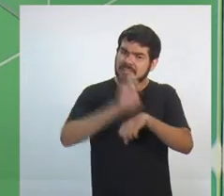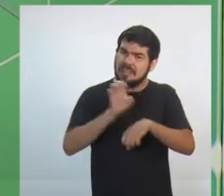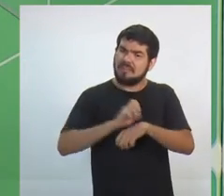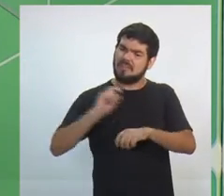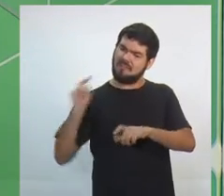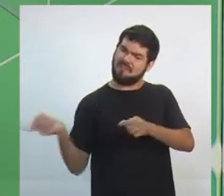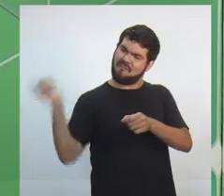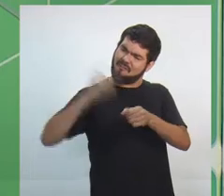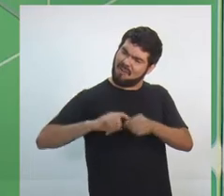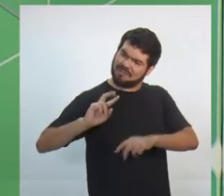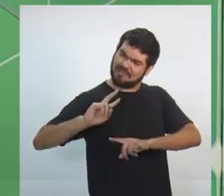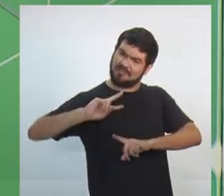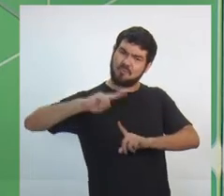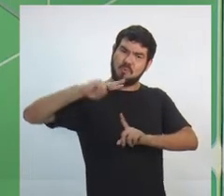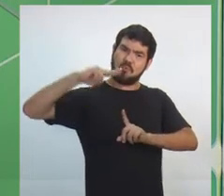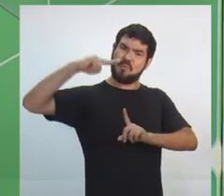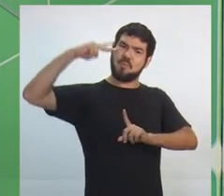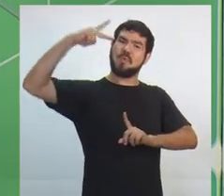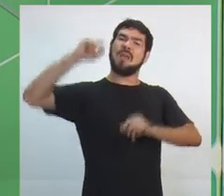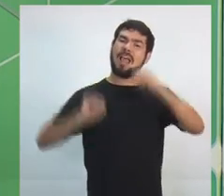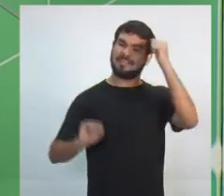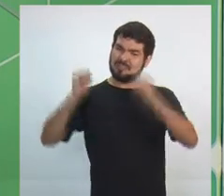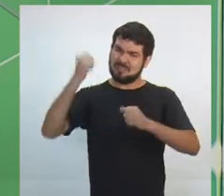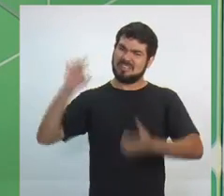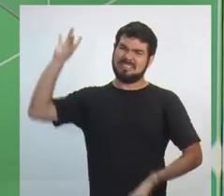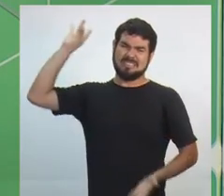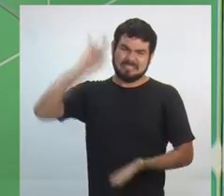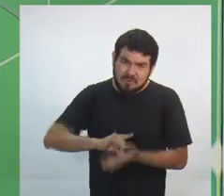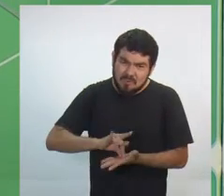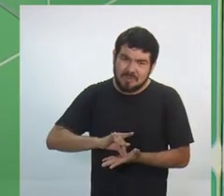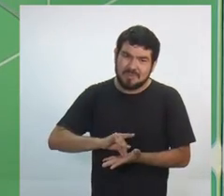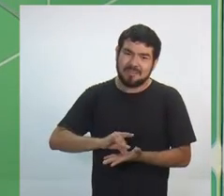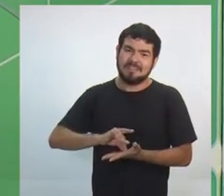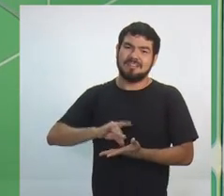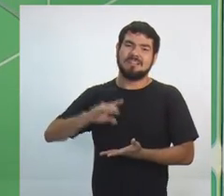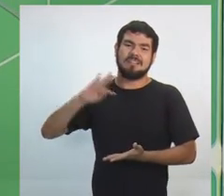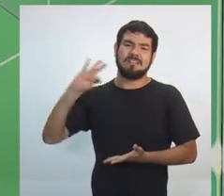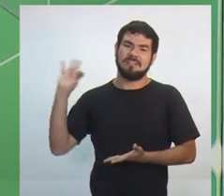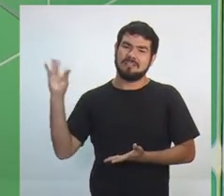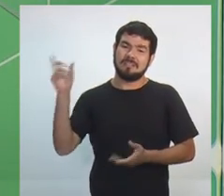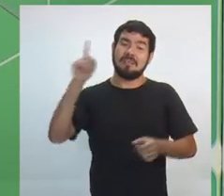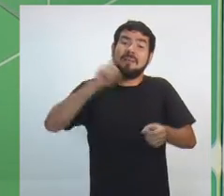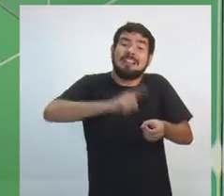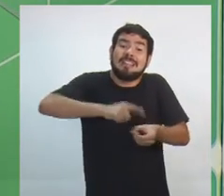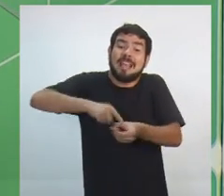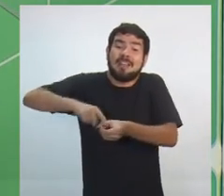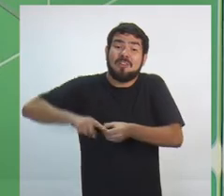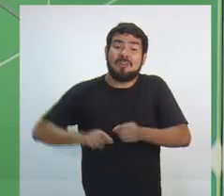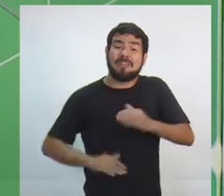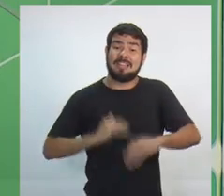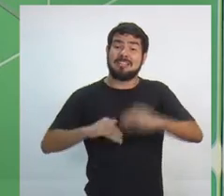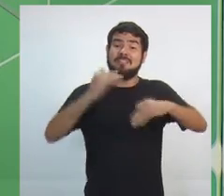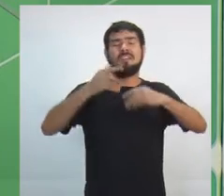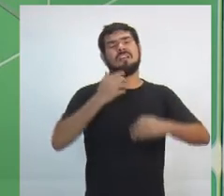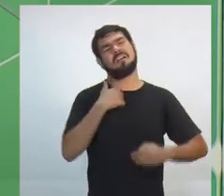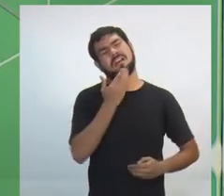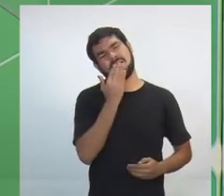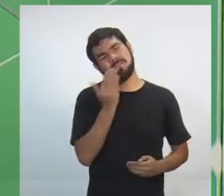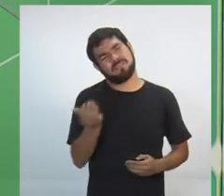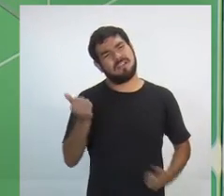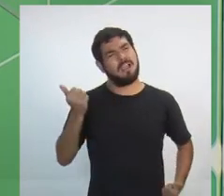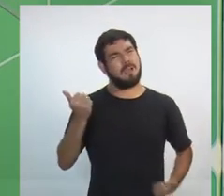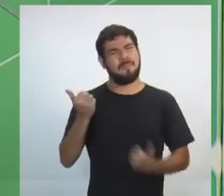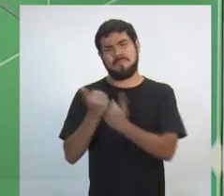crescimento, que a Zona Franca estará segura e que o interior do Estado será desenvolvido. Eu quero lhe pedir esse apoio. Eu quero lhe pedir